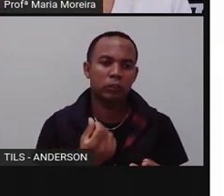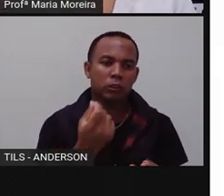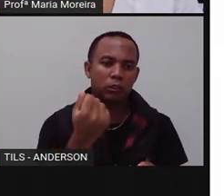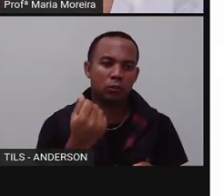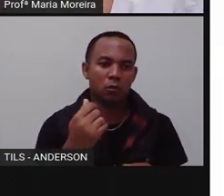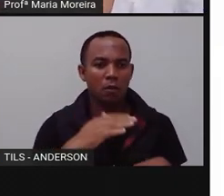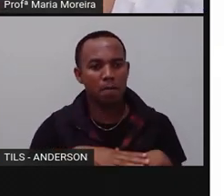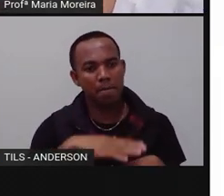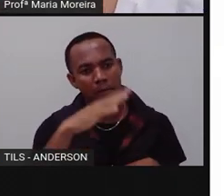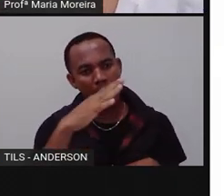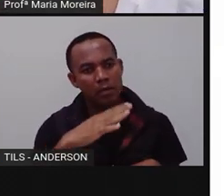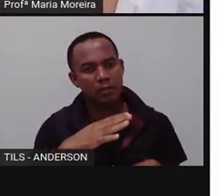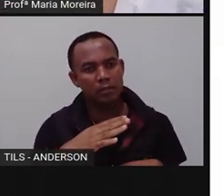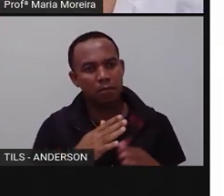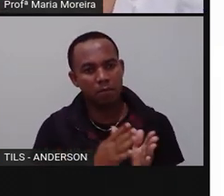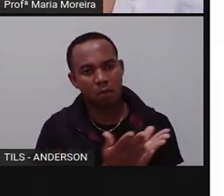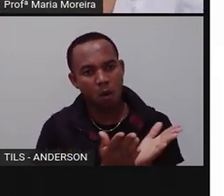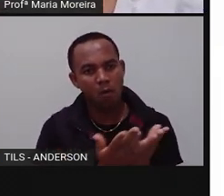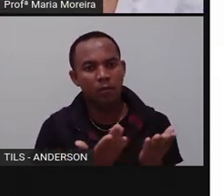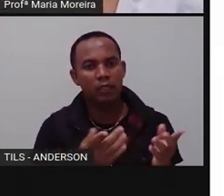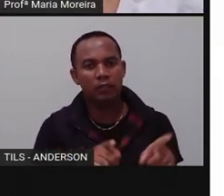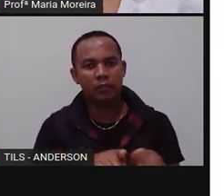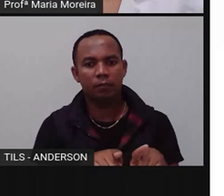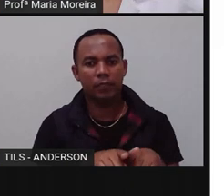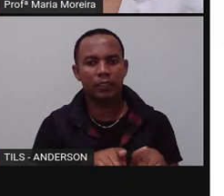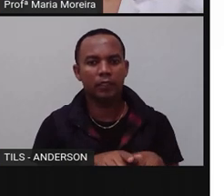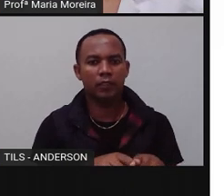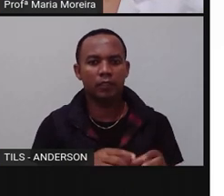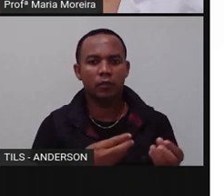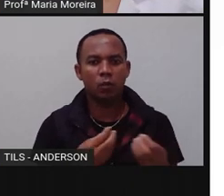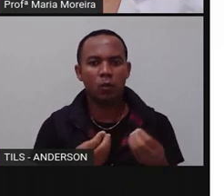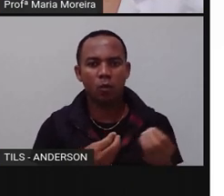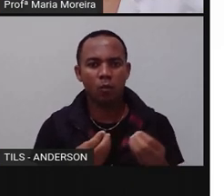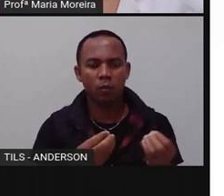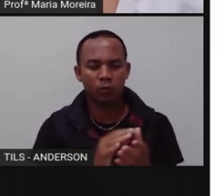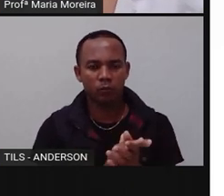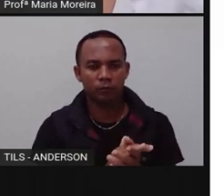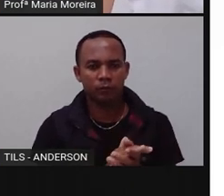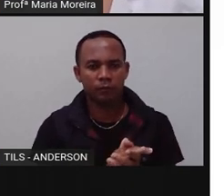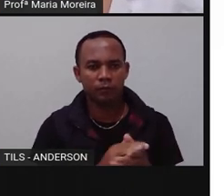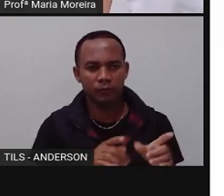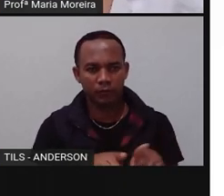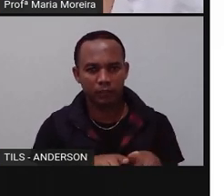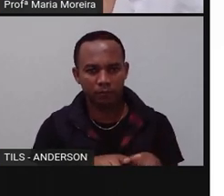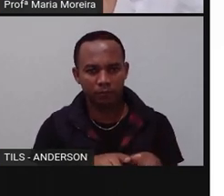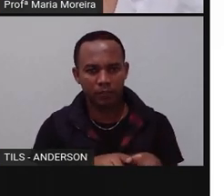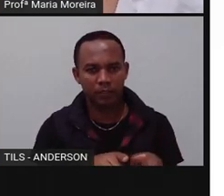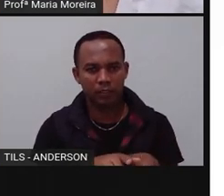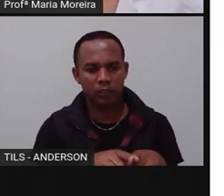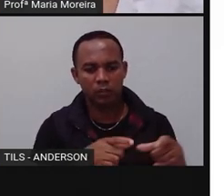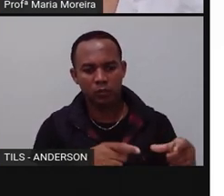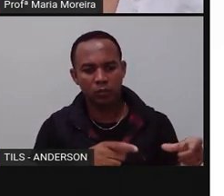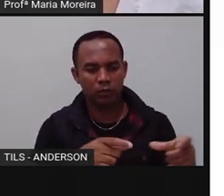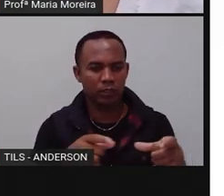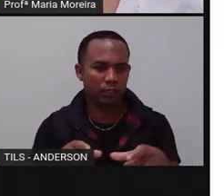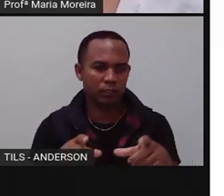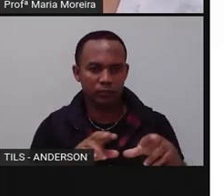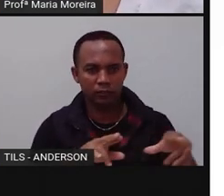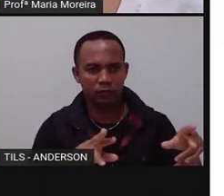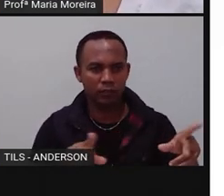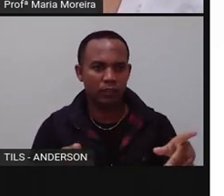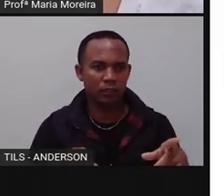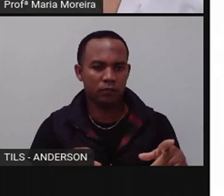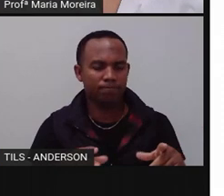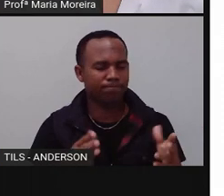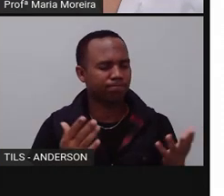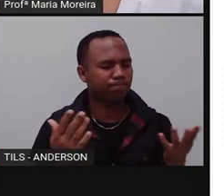pobres. A exploração de recursos naturais é feita pelos europeus e também pelos norte-americanos. E aí a gente já começa